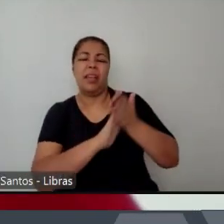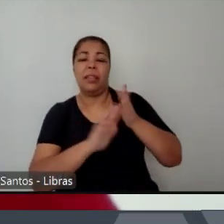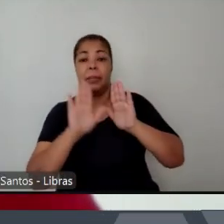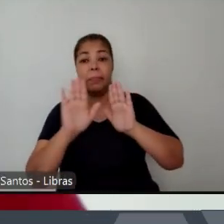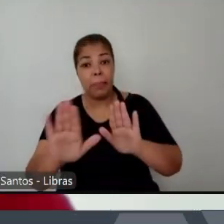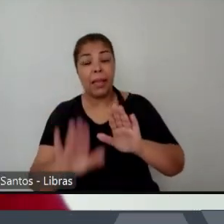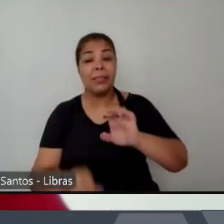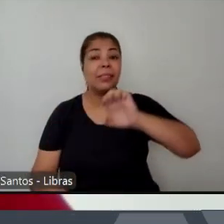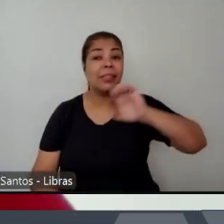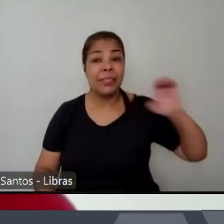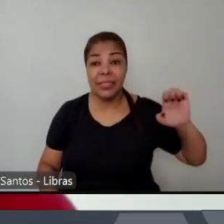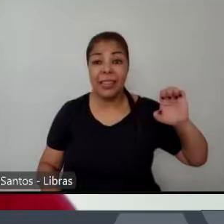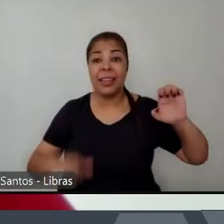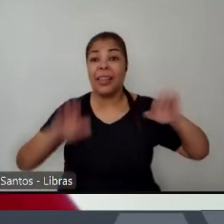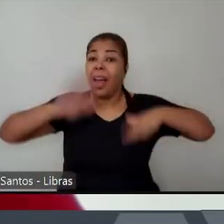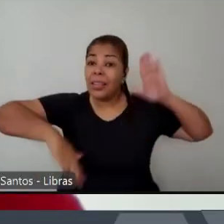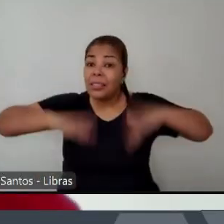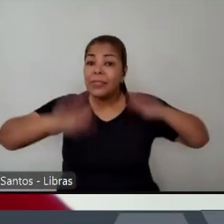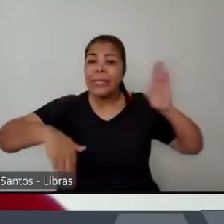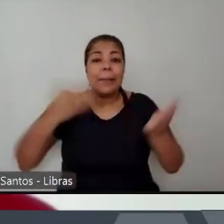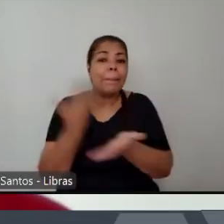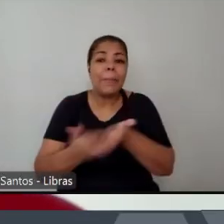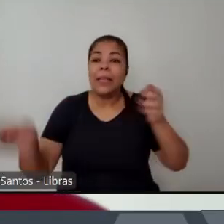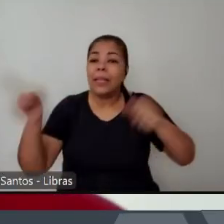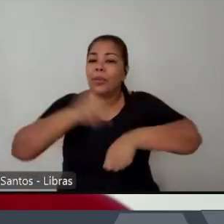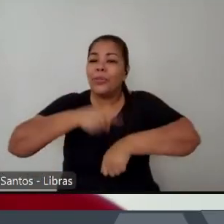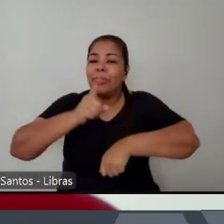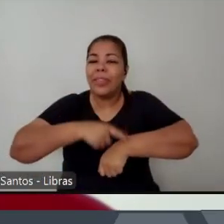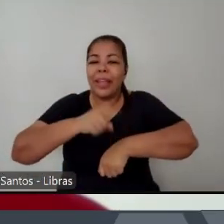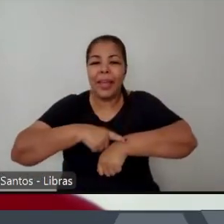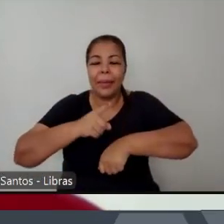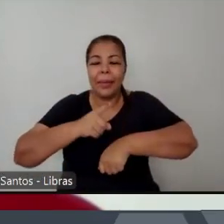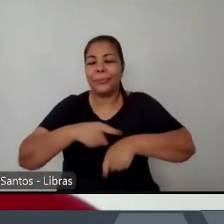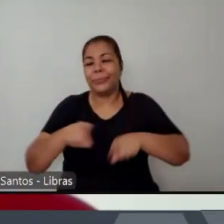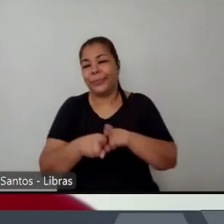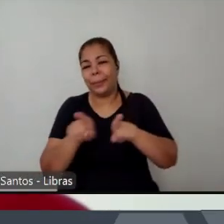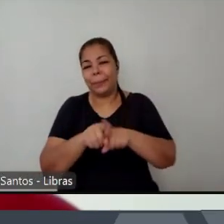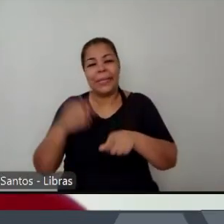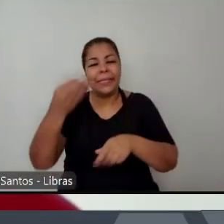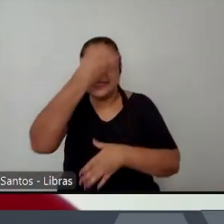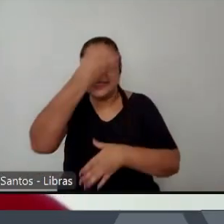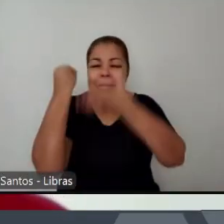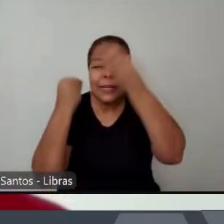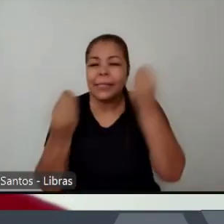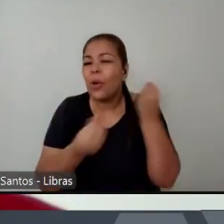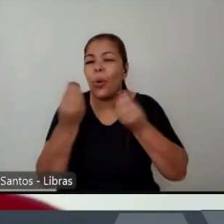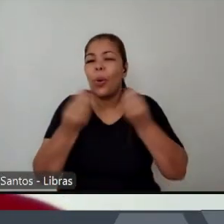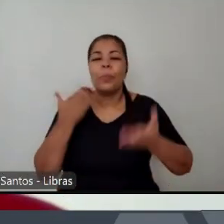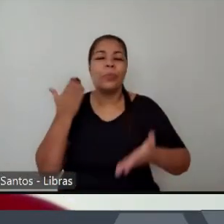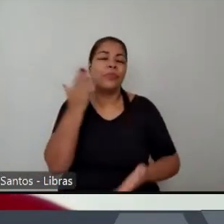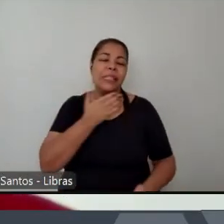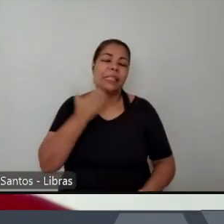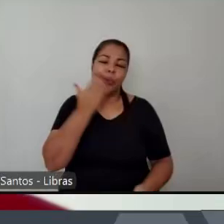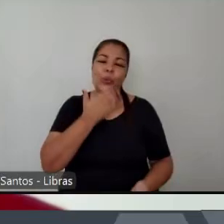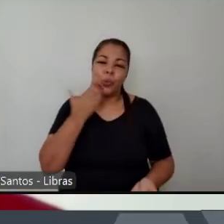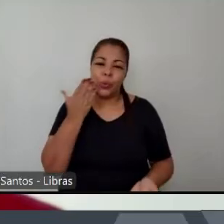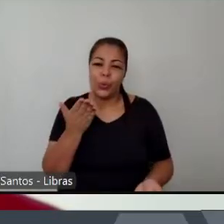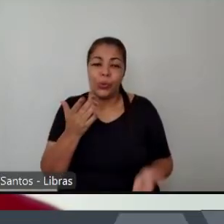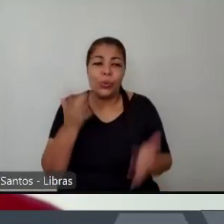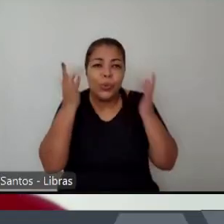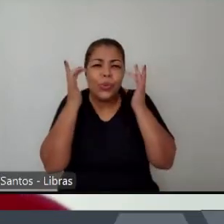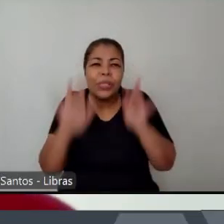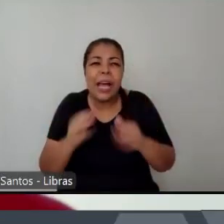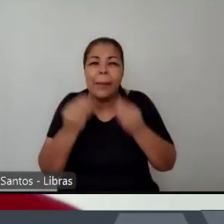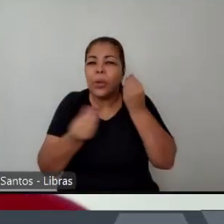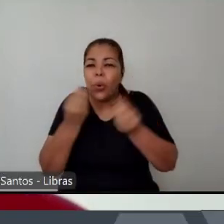mote perdeu o discurso ela não tem muito o que dizer nessa situação